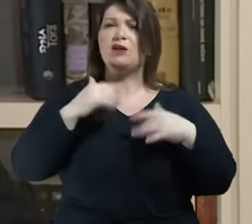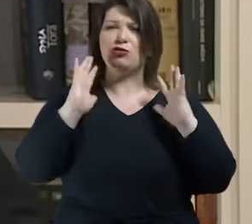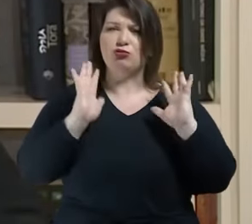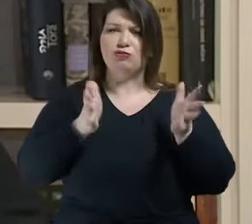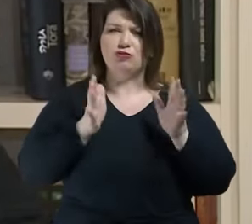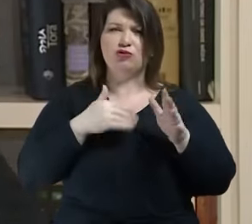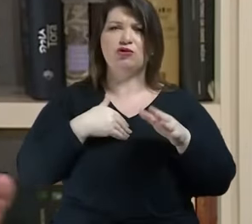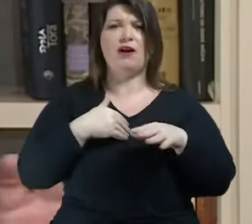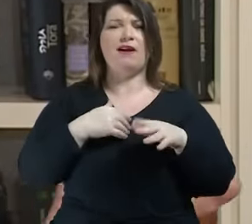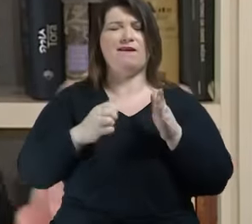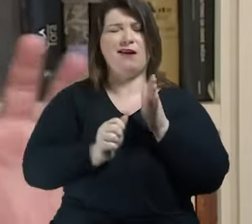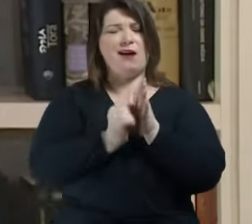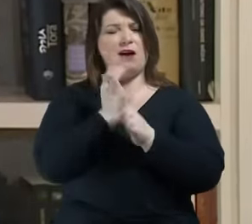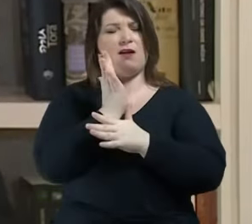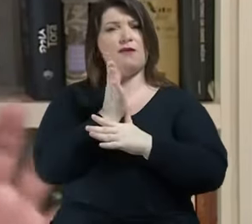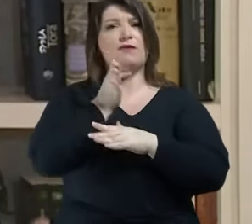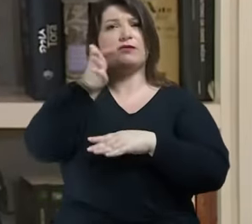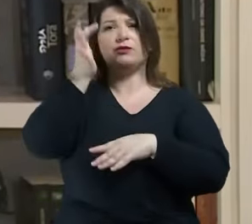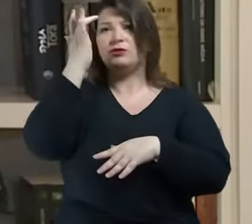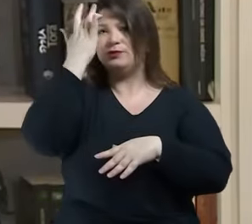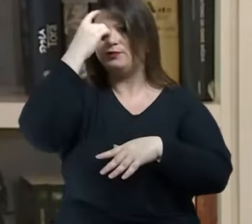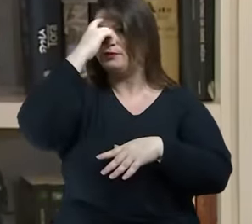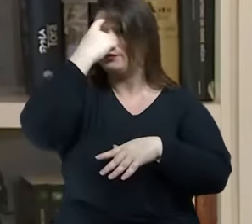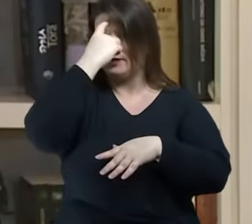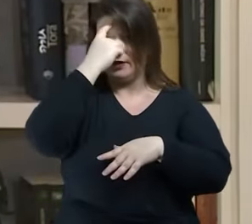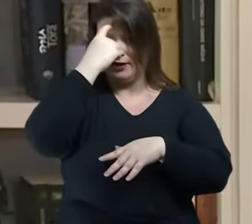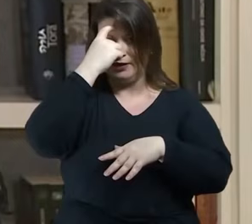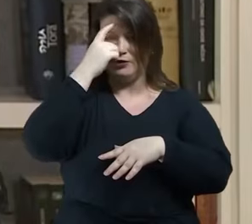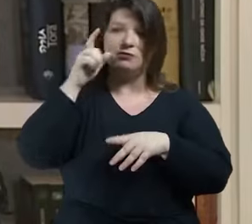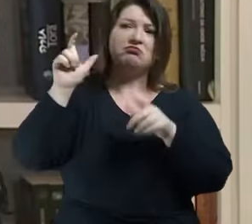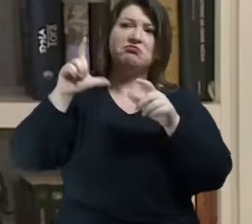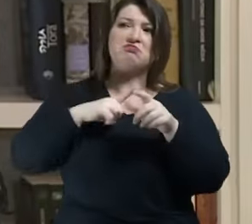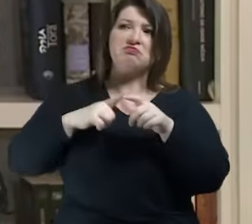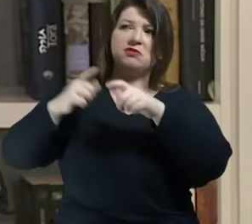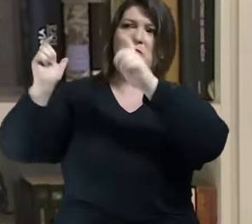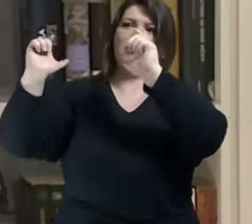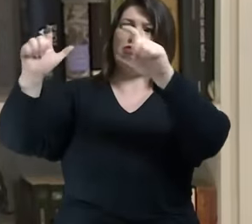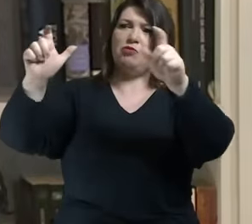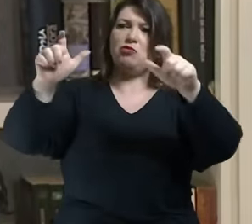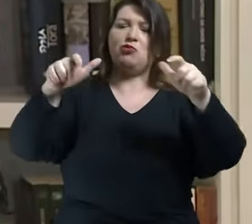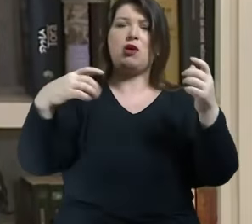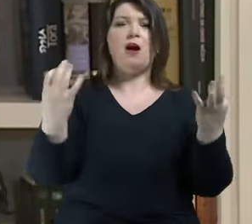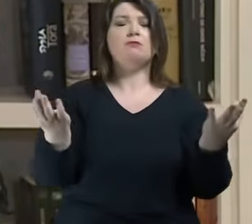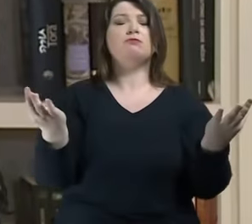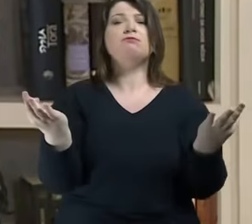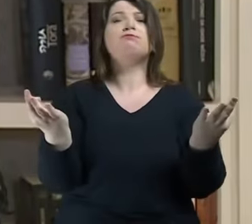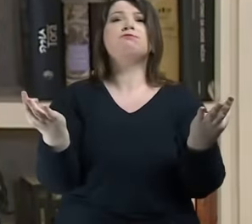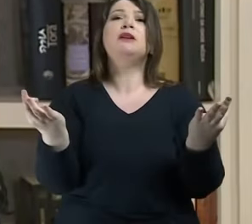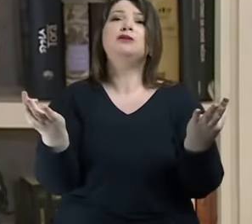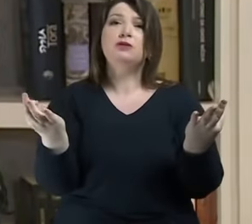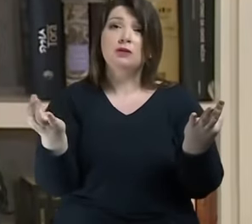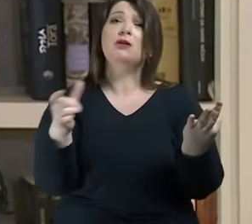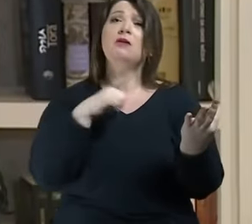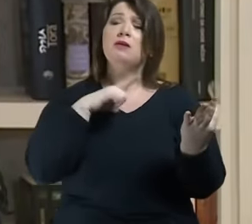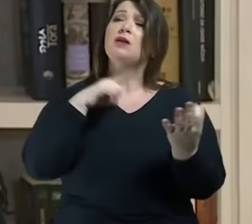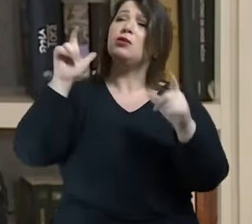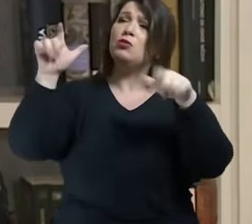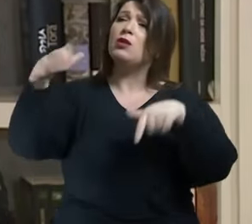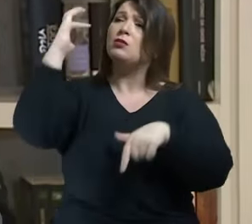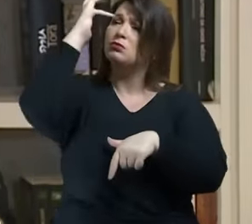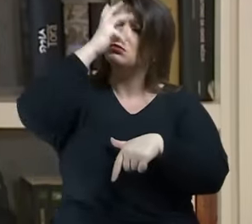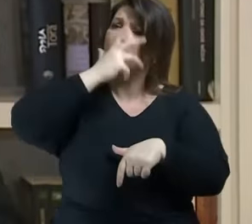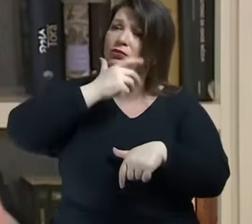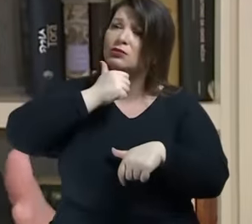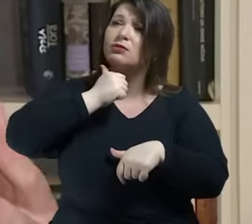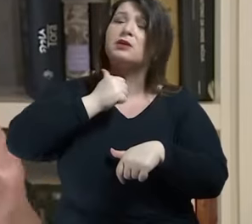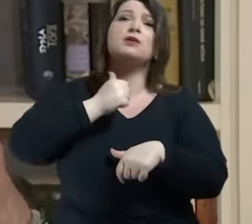havia lugares de meditação muito muito bonitos onde muitas pessoas do ocidente iam lá